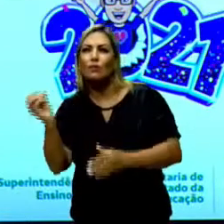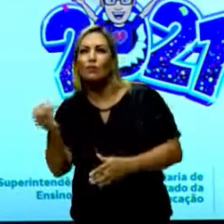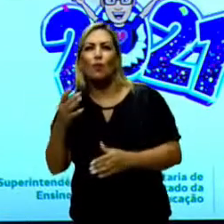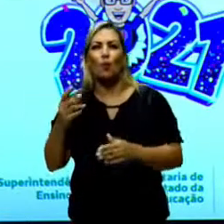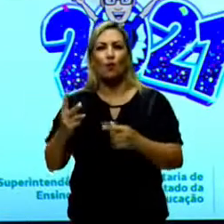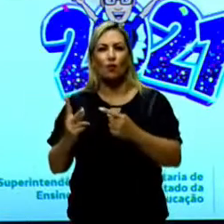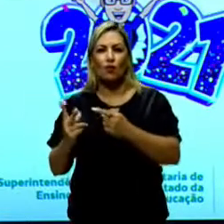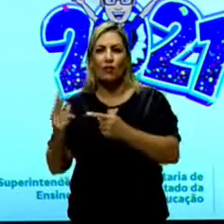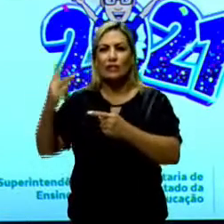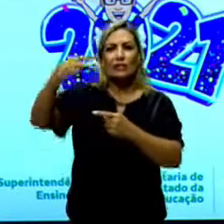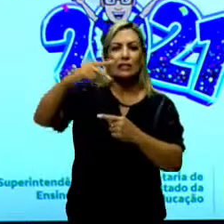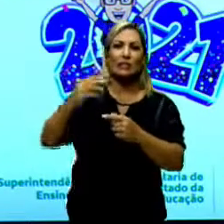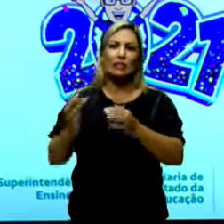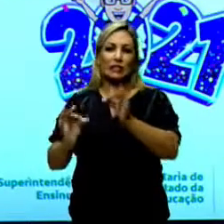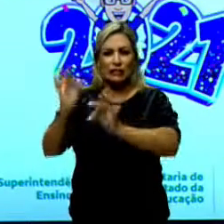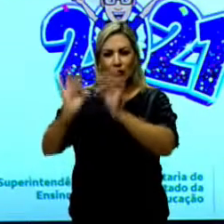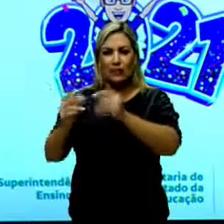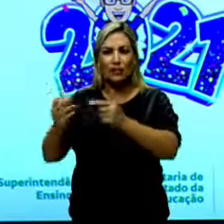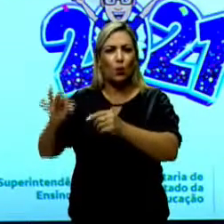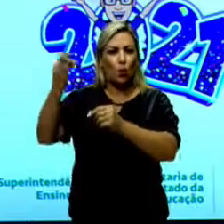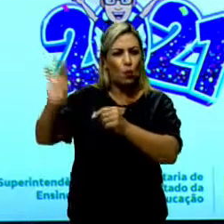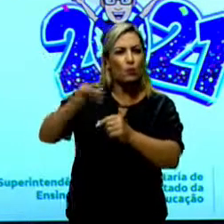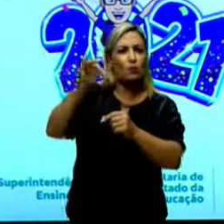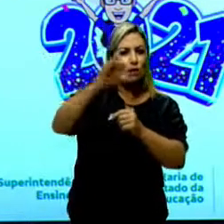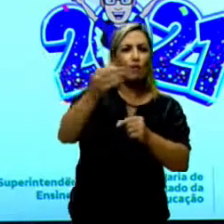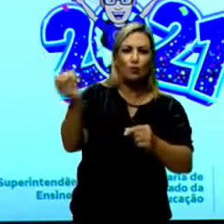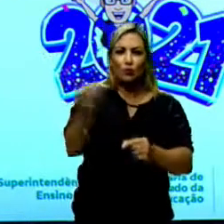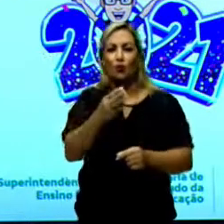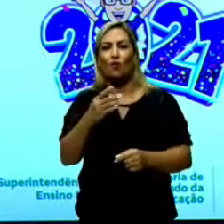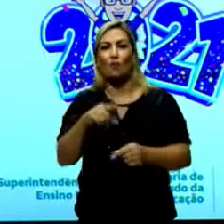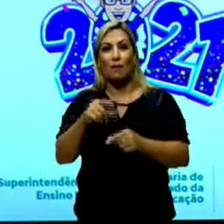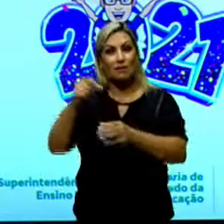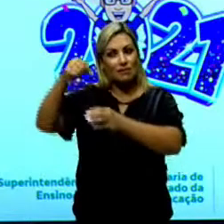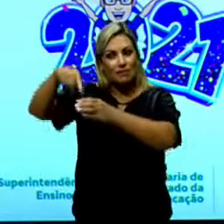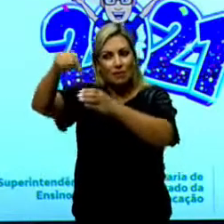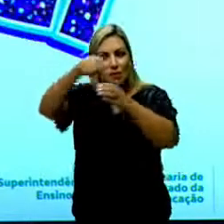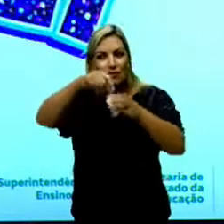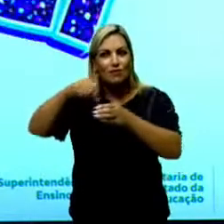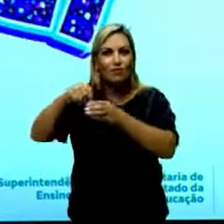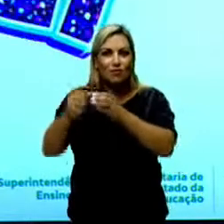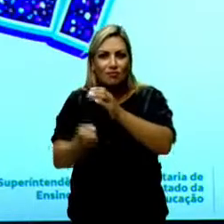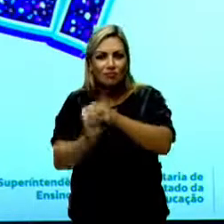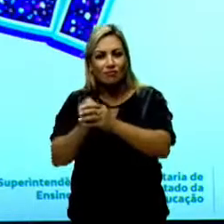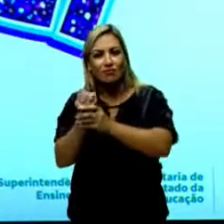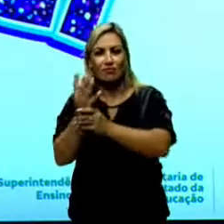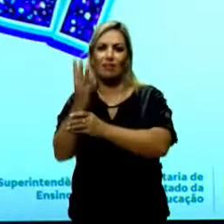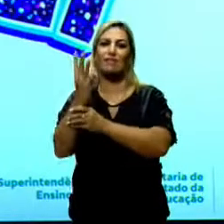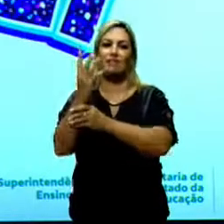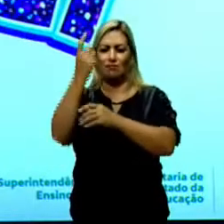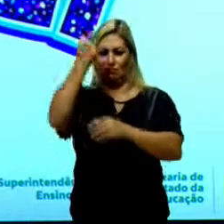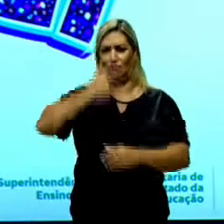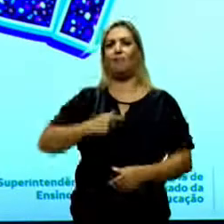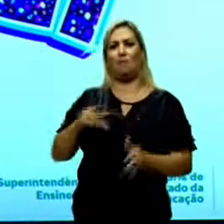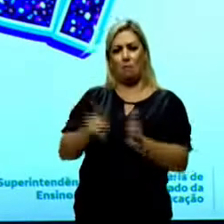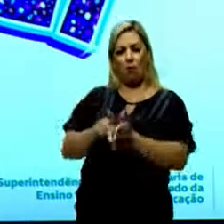remendado às carreiras, mas novo nas sementinhas do vir a ser. Não precisa fazer